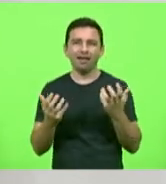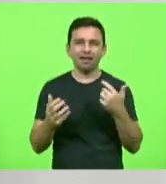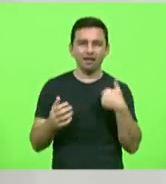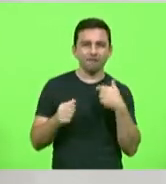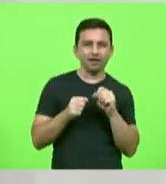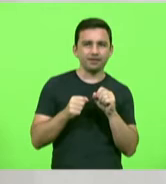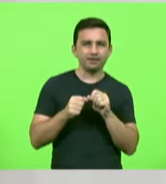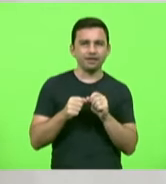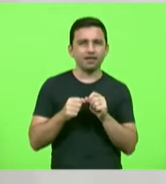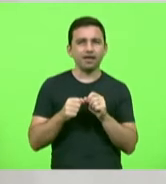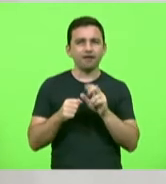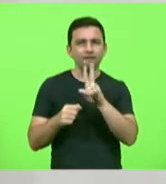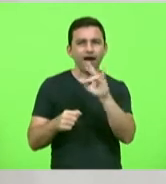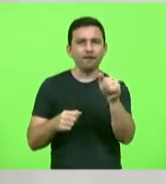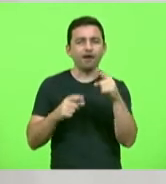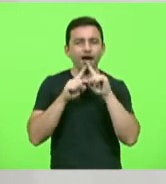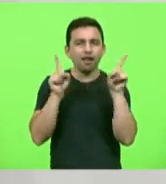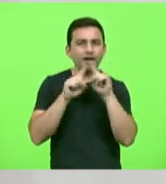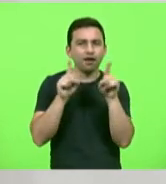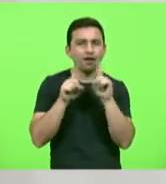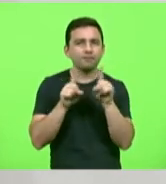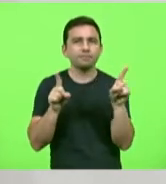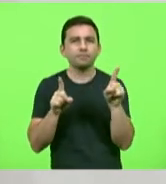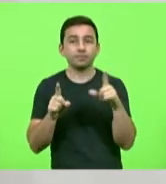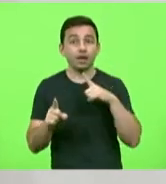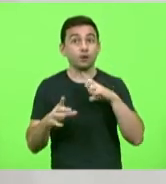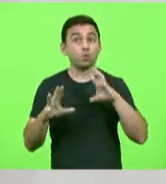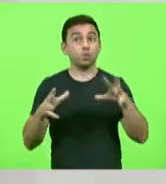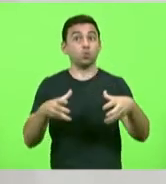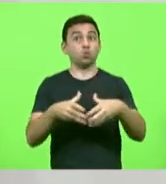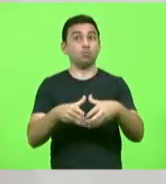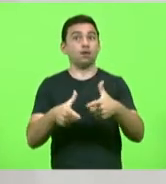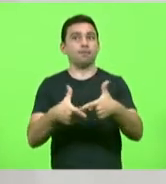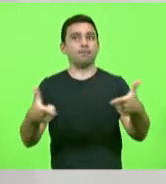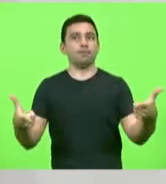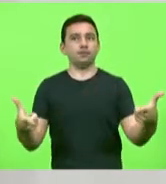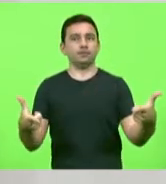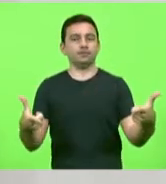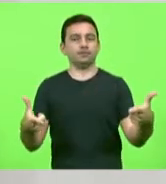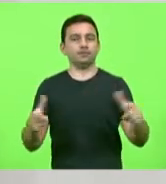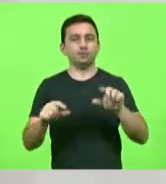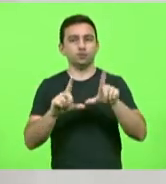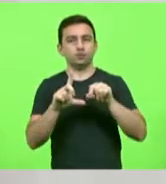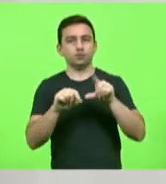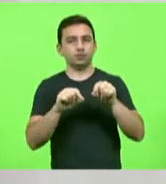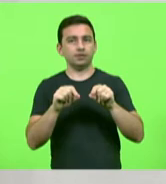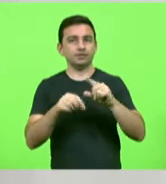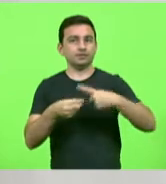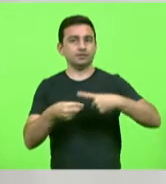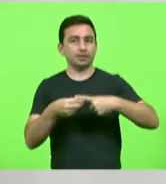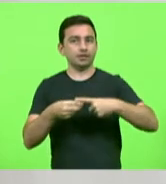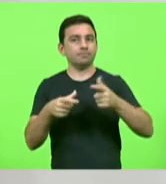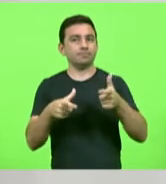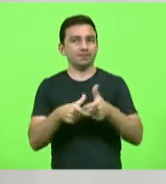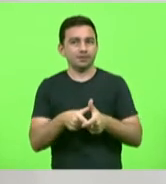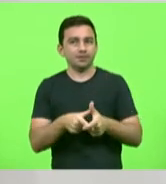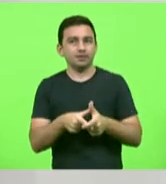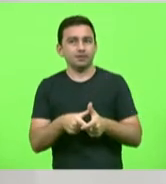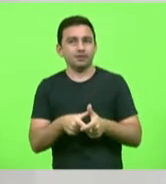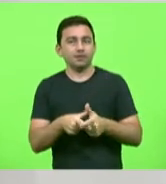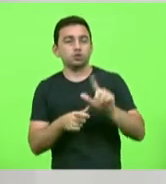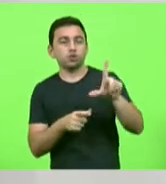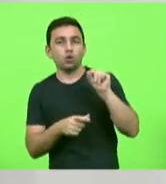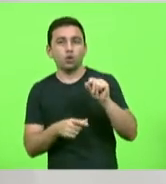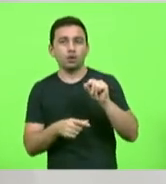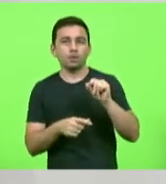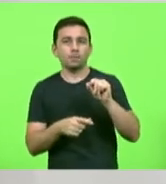aqui e vão falar o que vou perder voto daí tem um grupo muito grande e numa eleição de uma cidade pequena define ou o prefeito